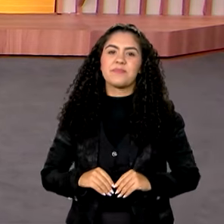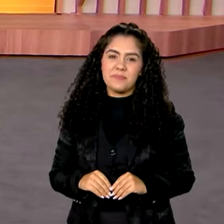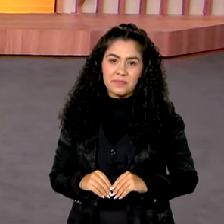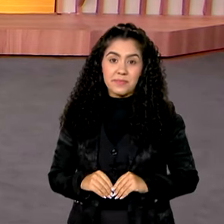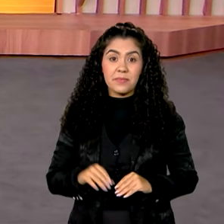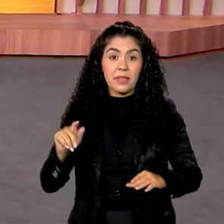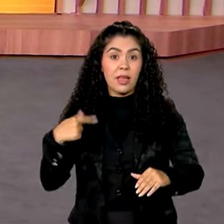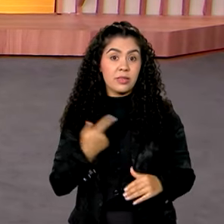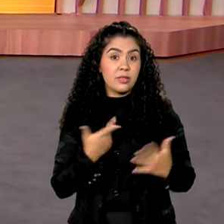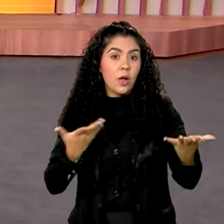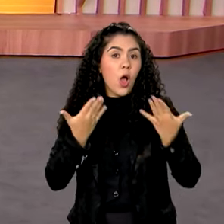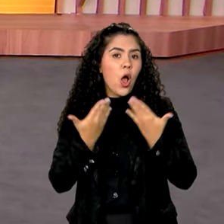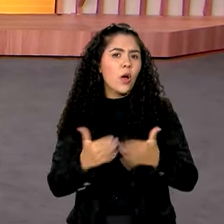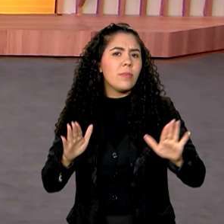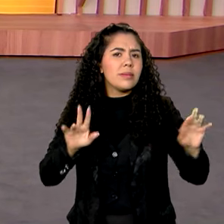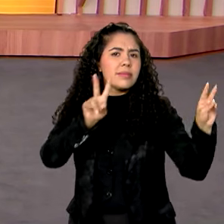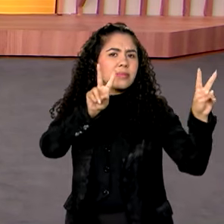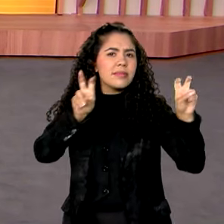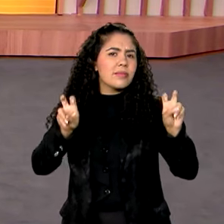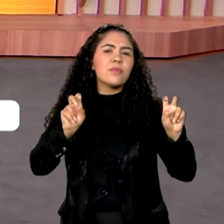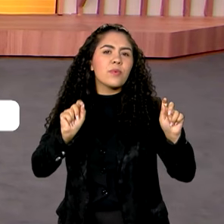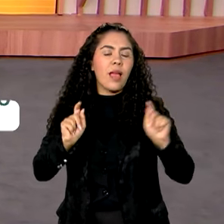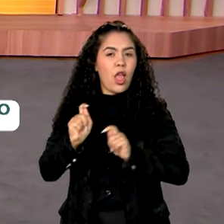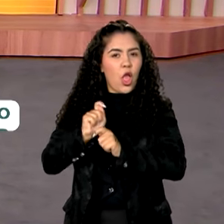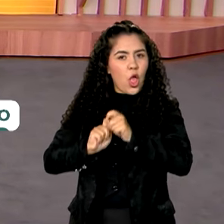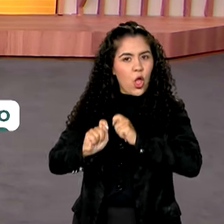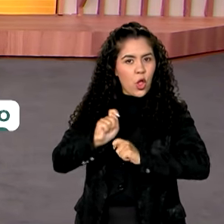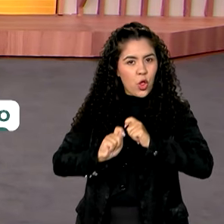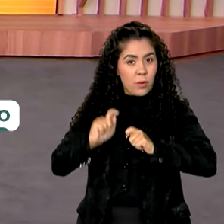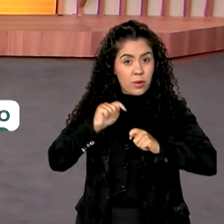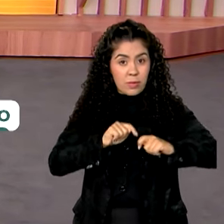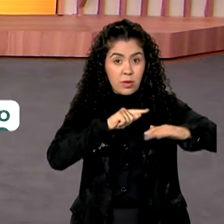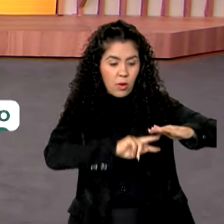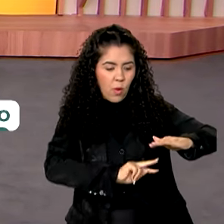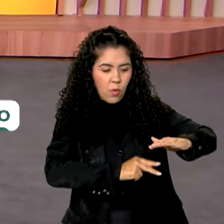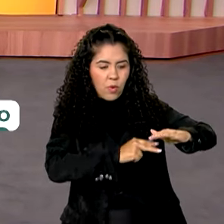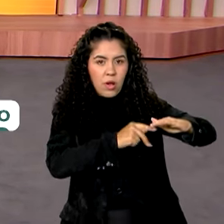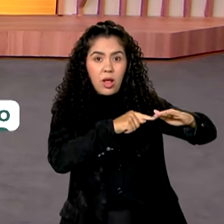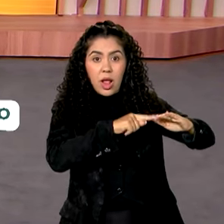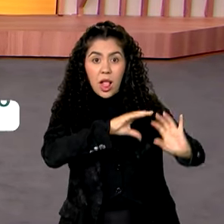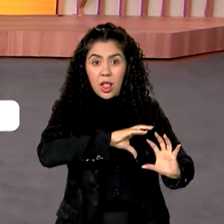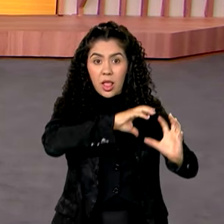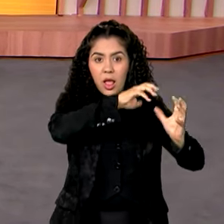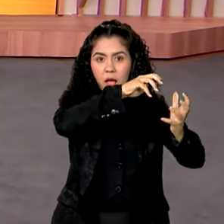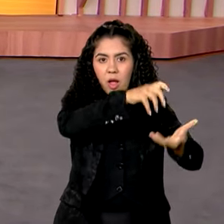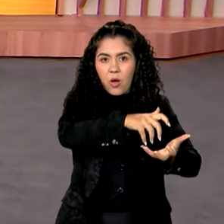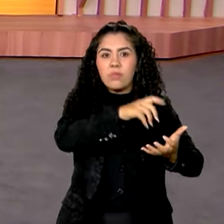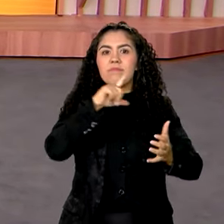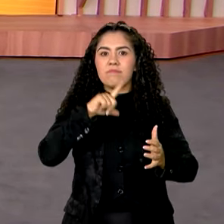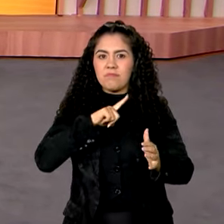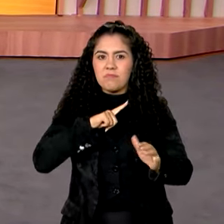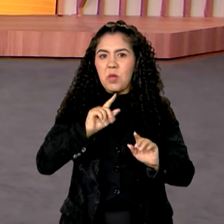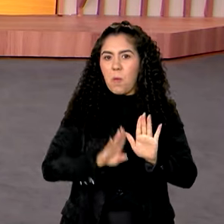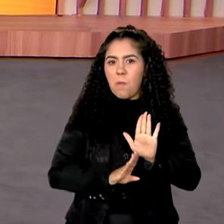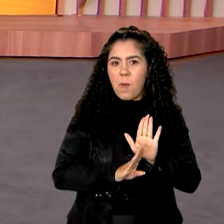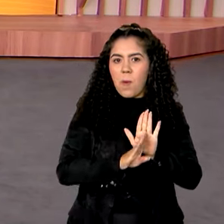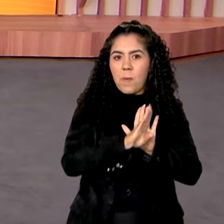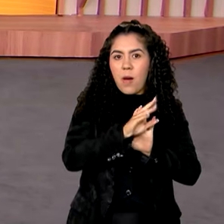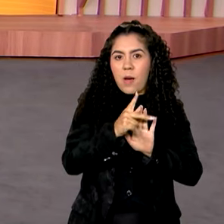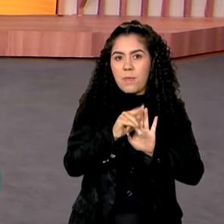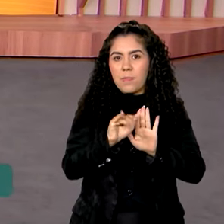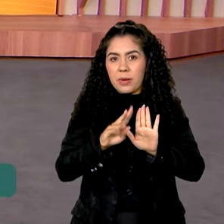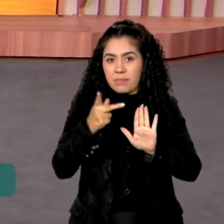E a gente começa falando de economia, porque o Fundo Monetário Internacional aumentou a perspectiva de crescimento do PIB